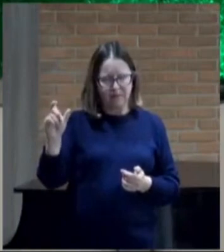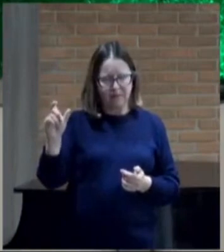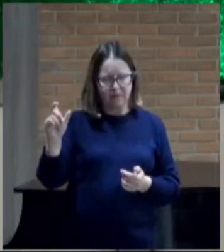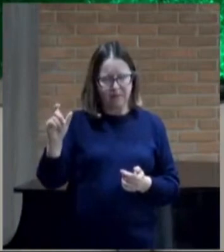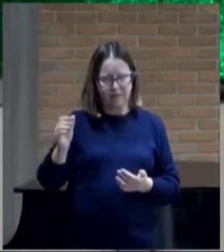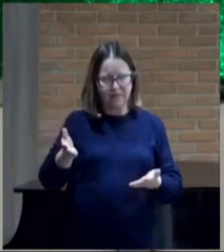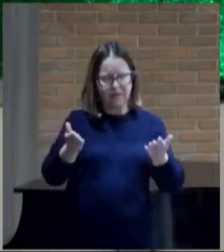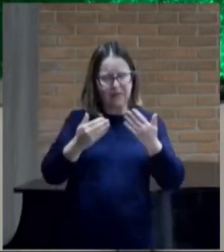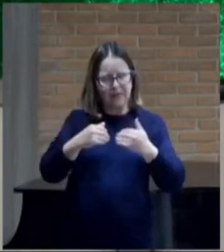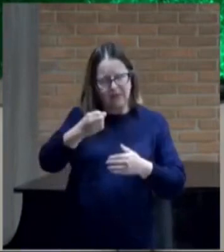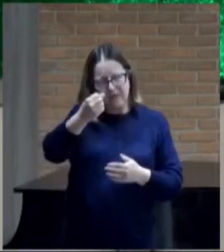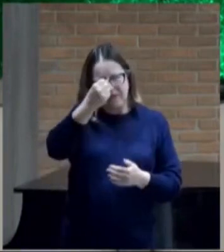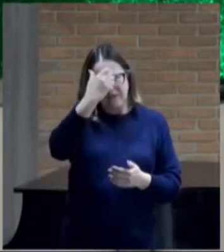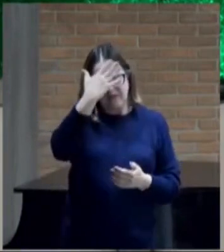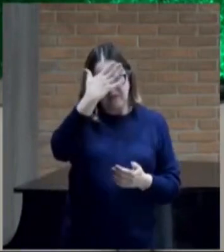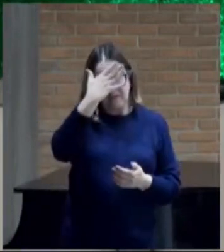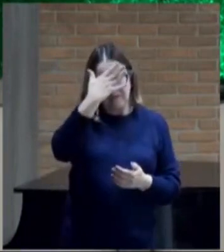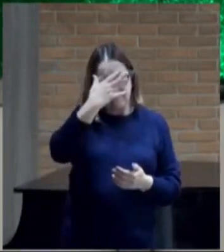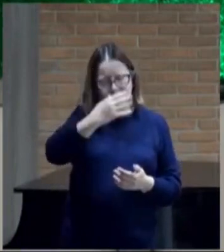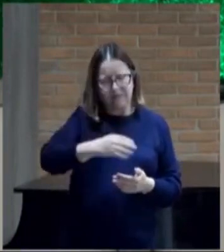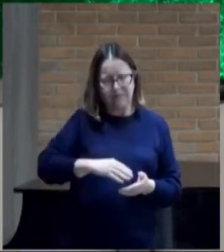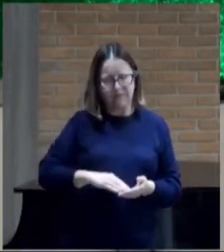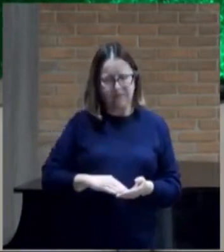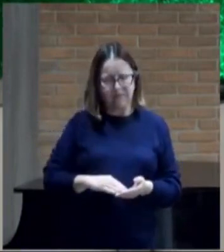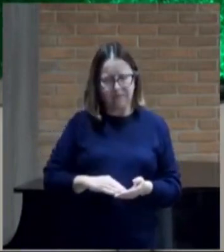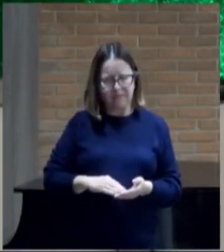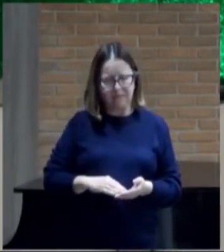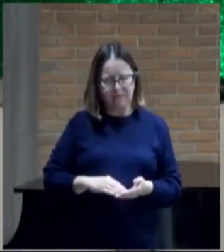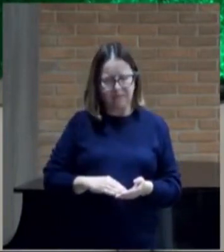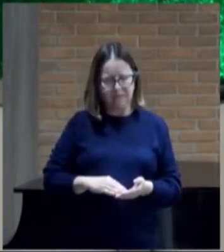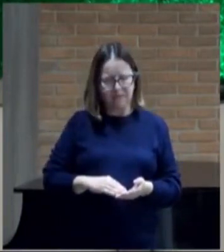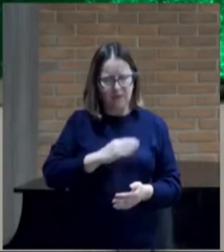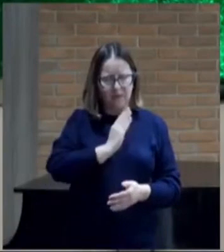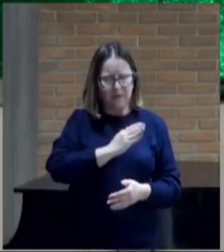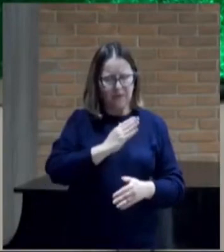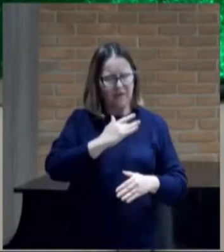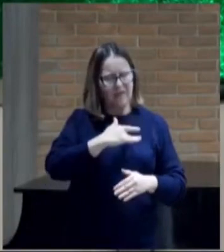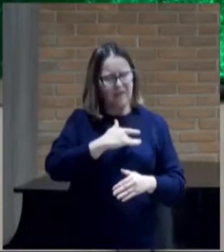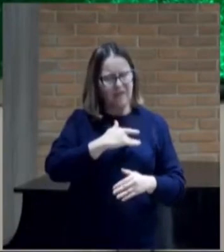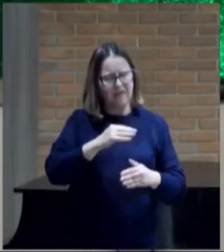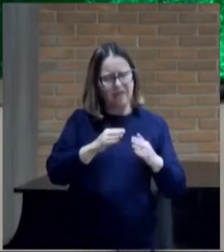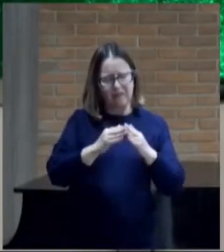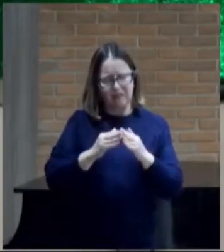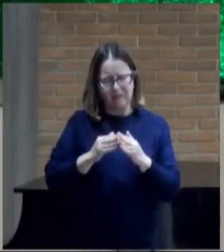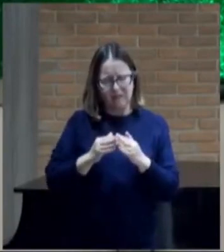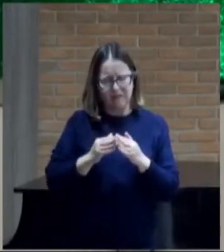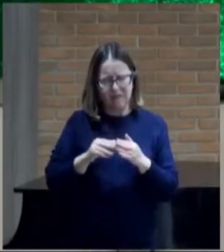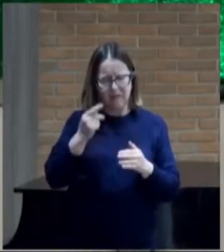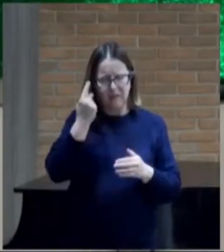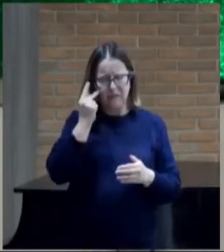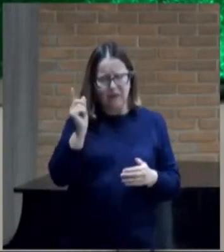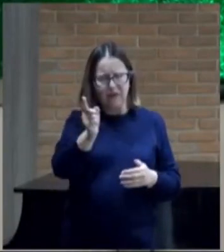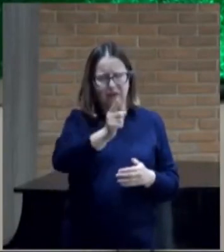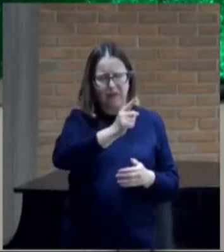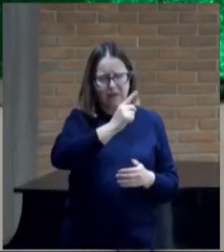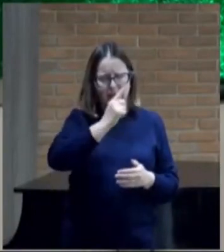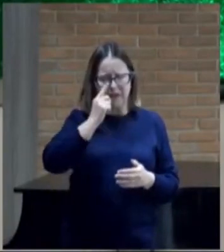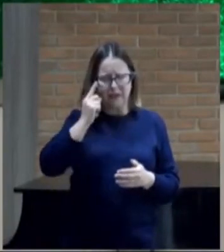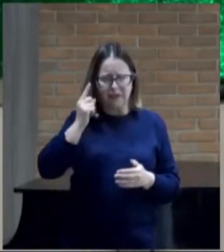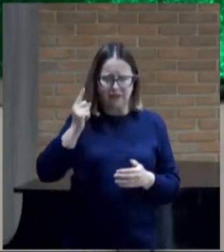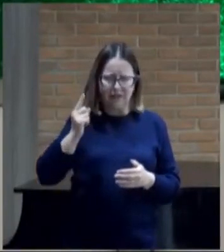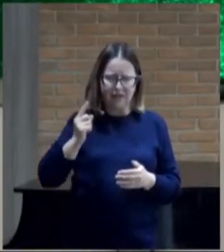traze revelação. Pai, nos nossos corações, para que nós sejamos